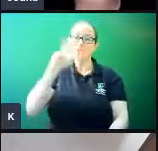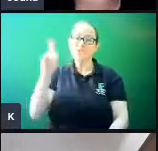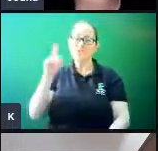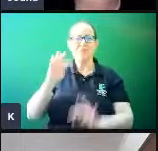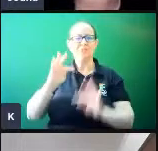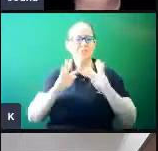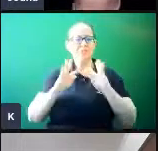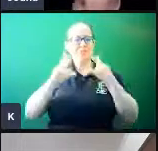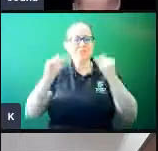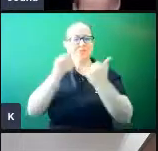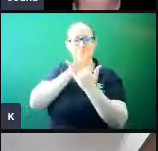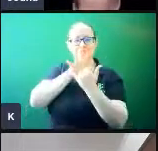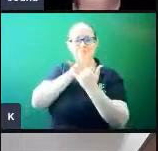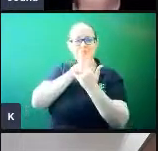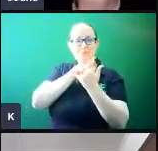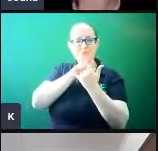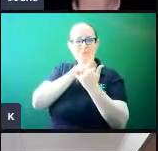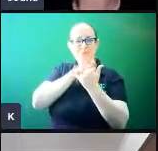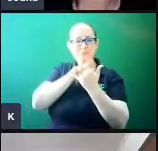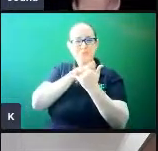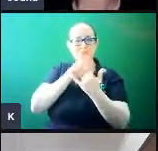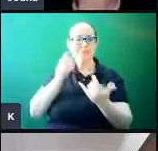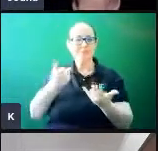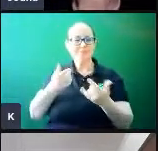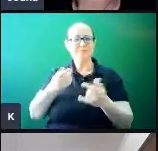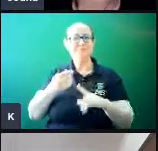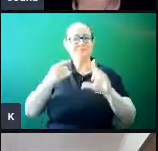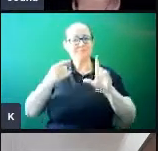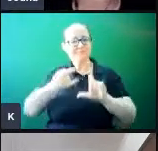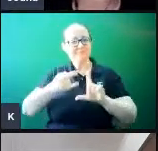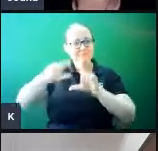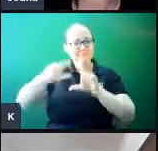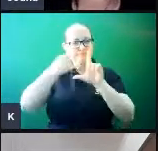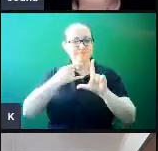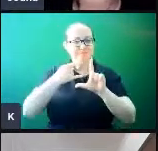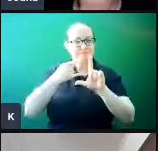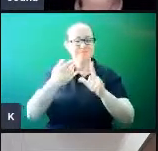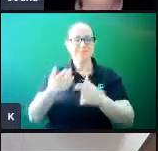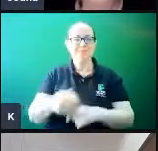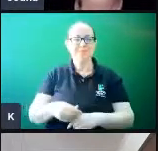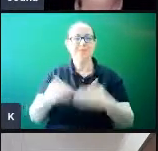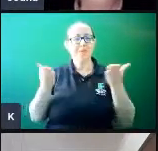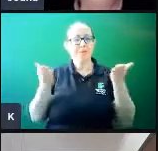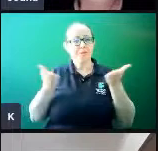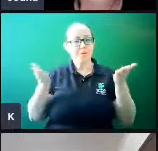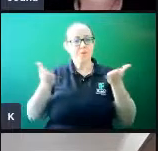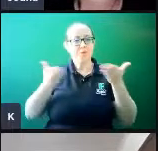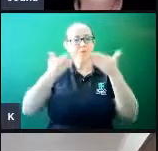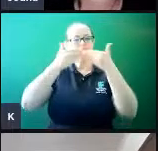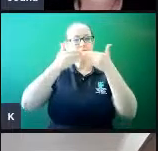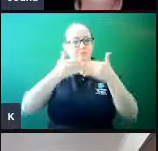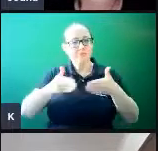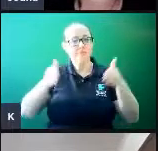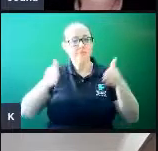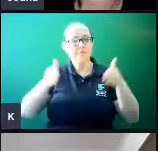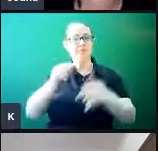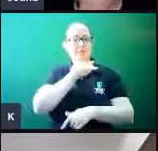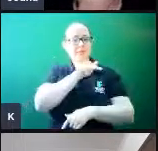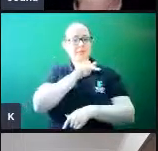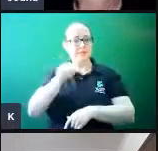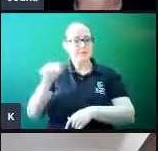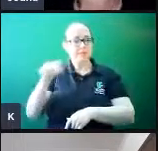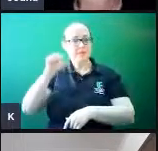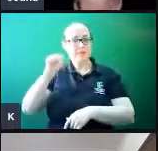us YouTube, live, so let's see this the of our Semana Nacional de Ciência e